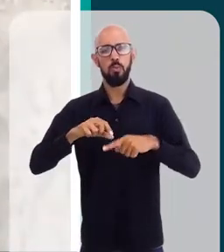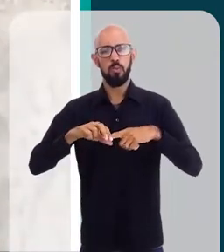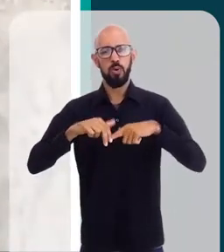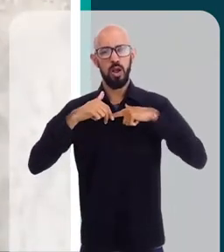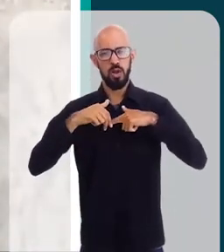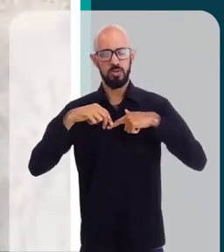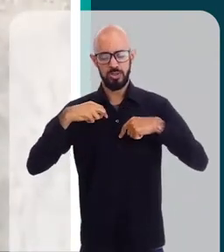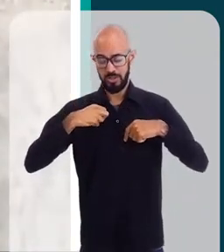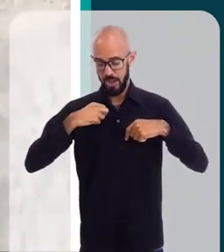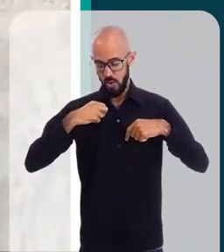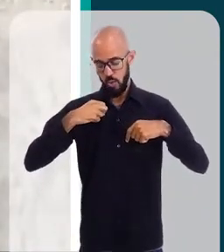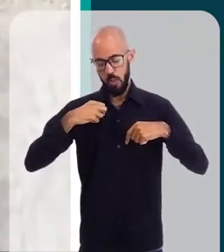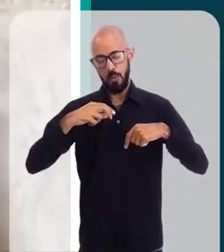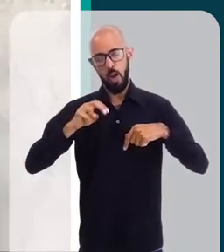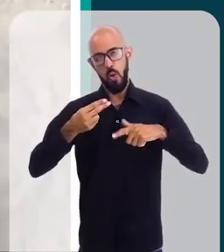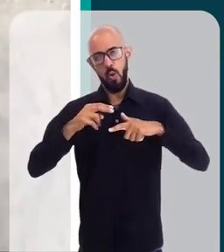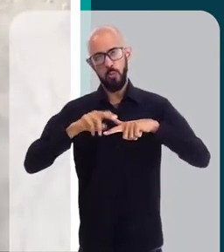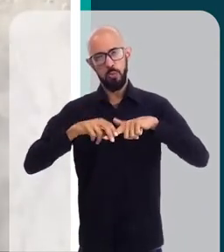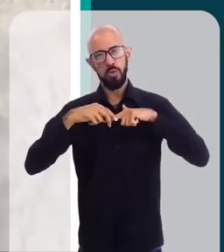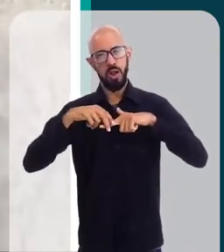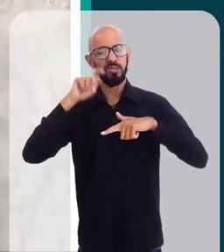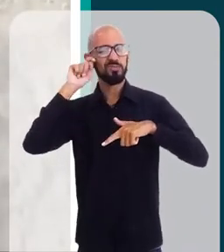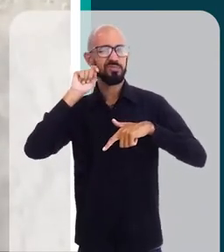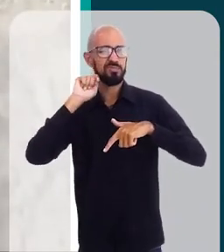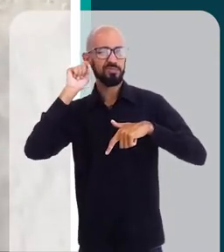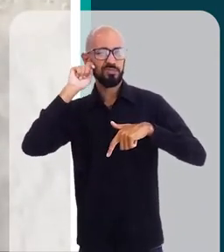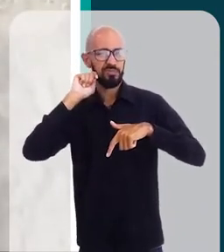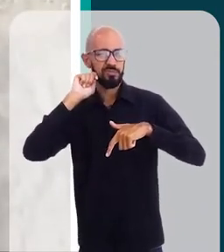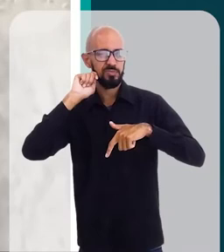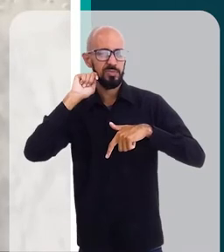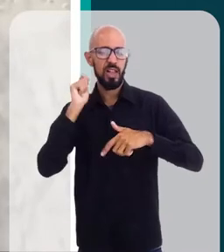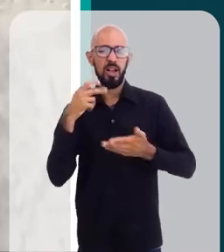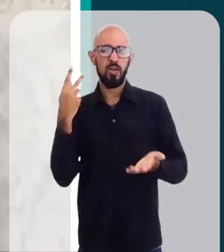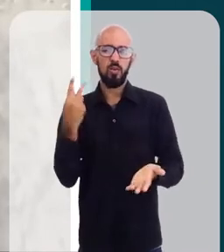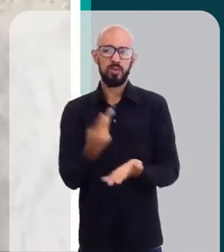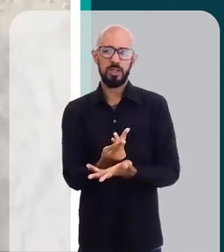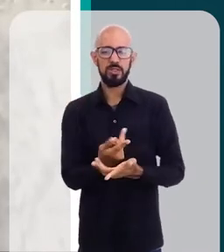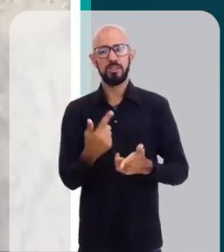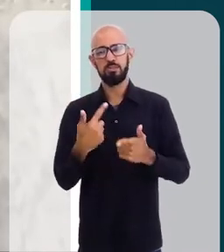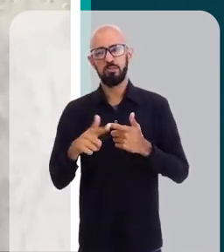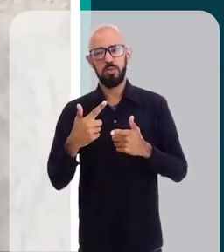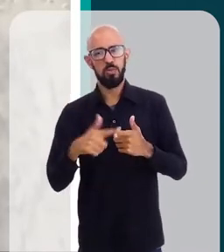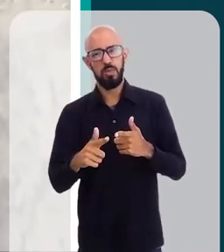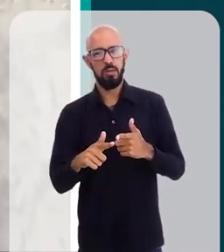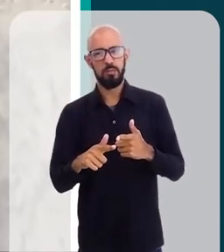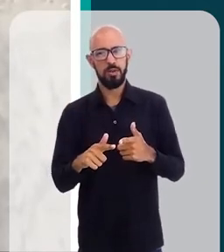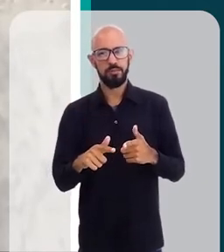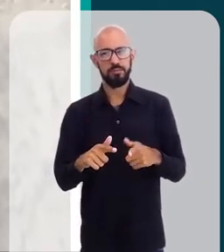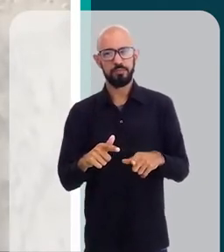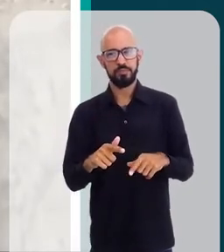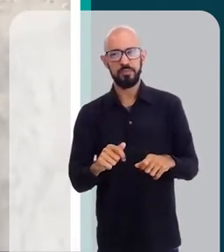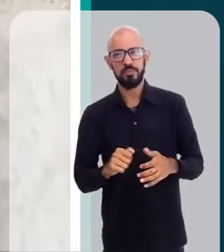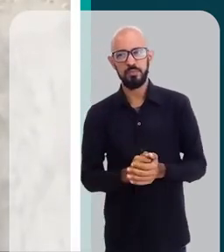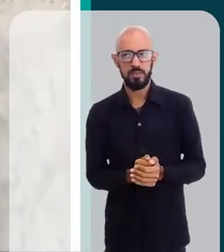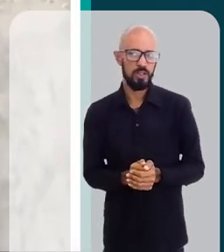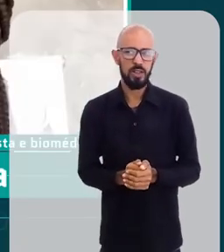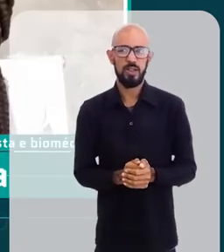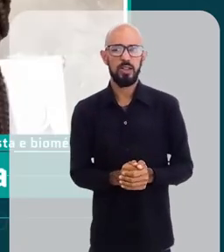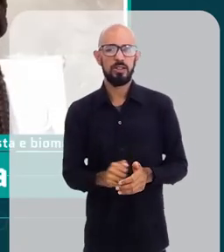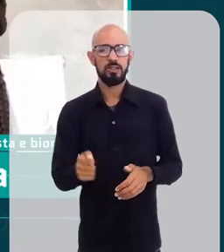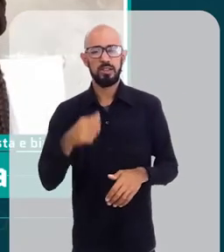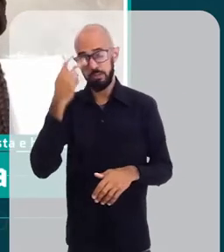pesada, ou pelo passar da gilete, que vai trazer essa disfunção estética que acomete, então, os indivíduos de